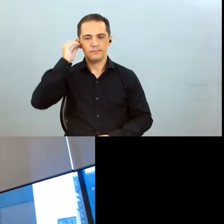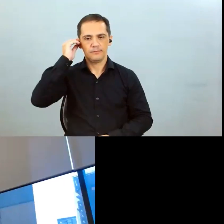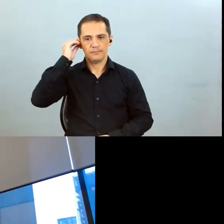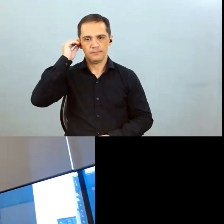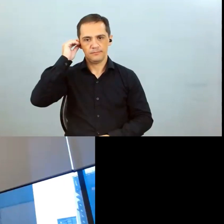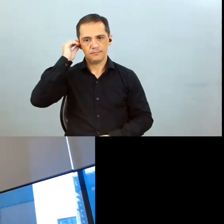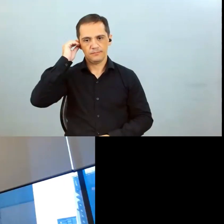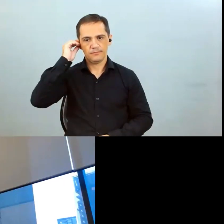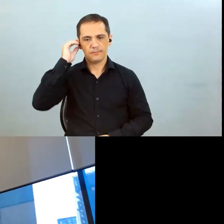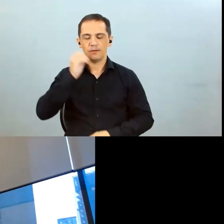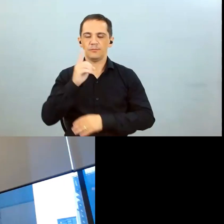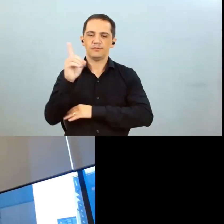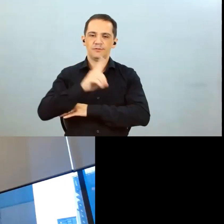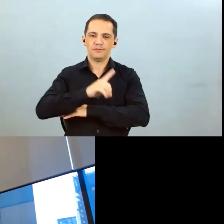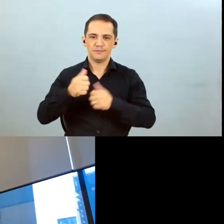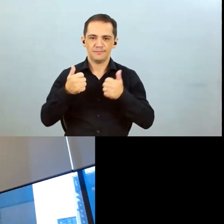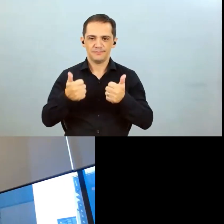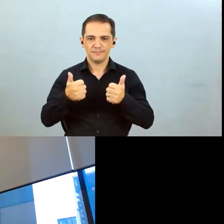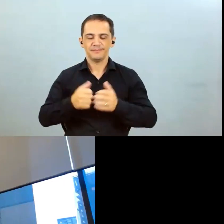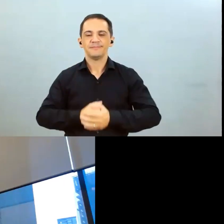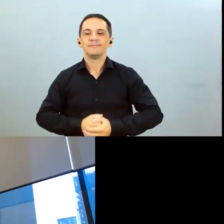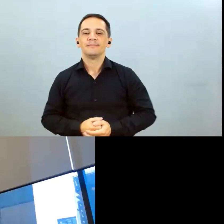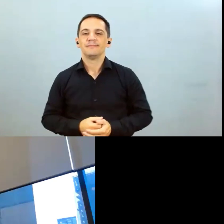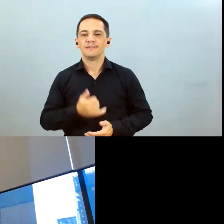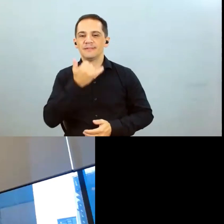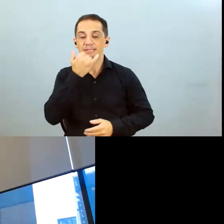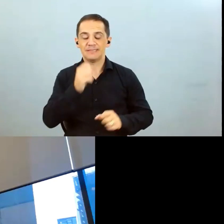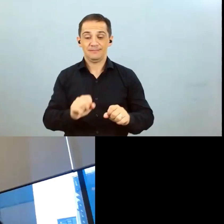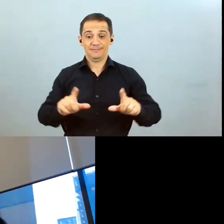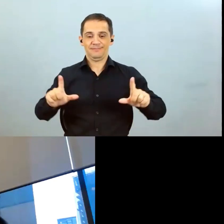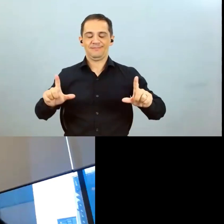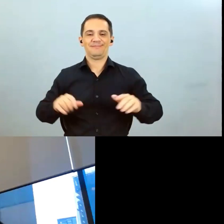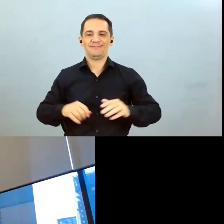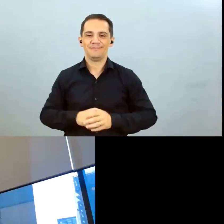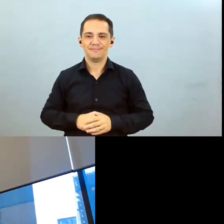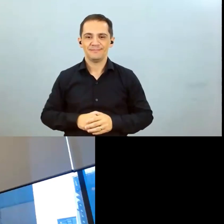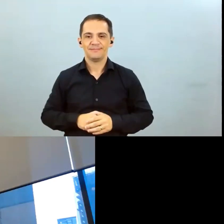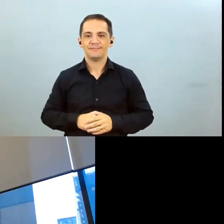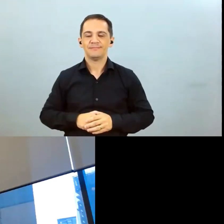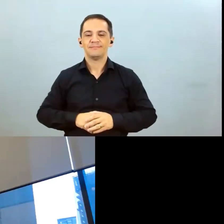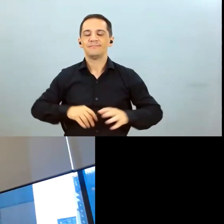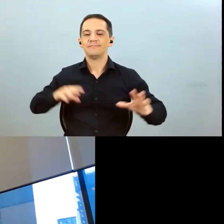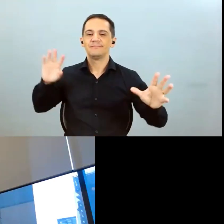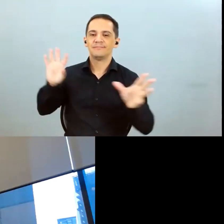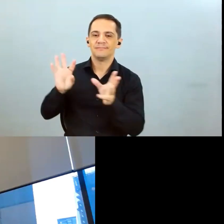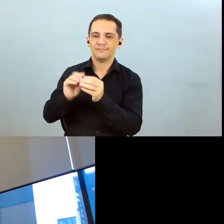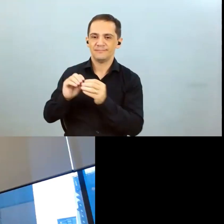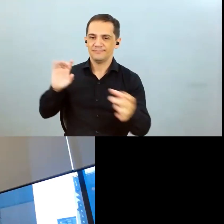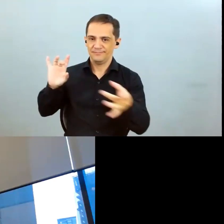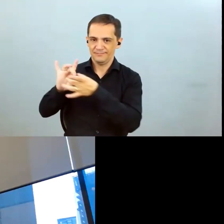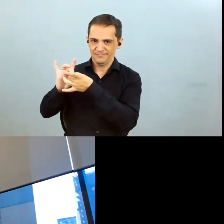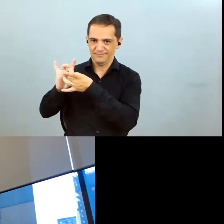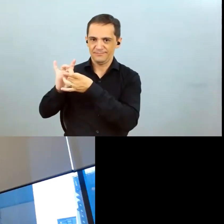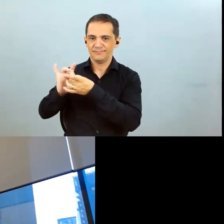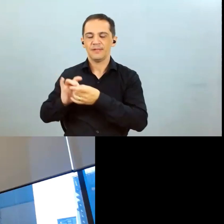olá bom dia desculpa que demora para conectar eu tenho eu vou fazer um follow up aqui nessa nessa última pergunta em relação à logística